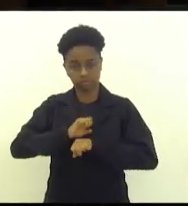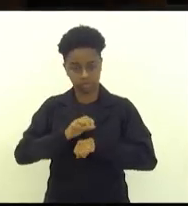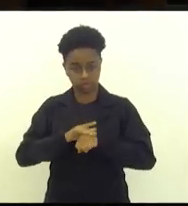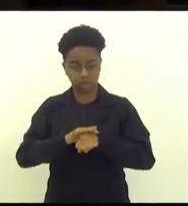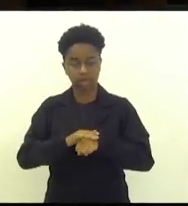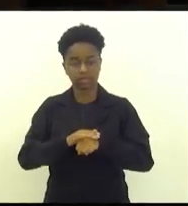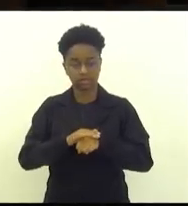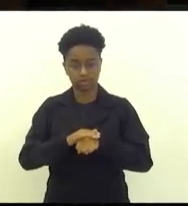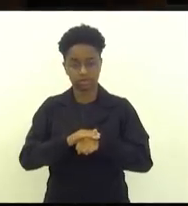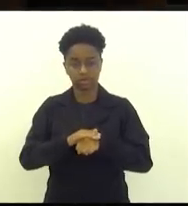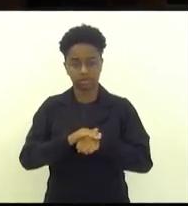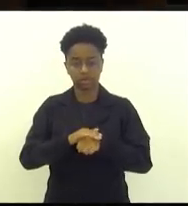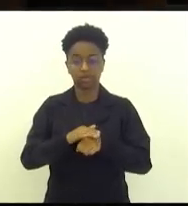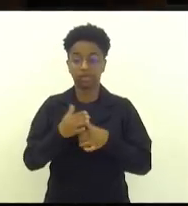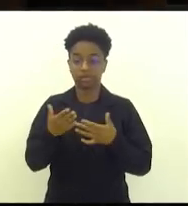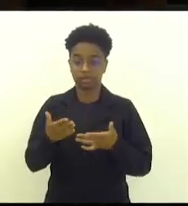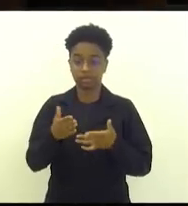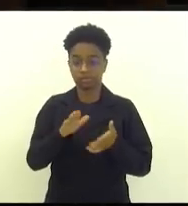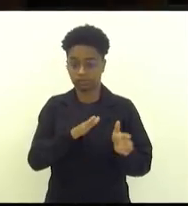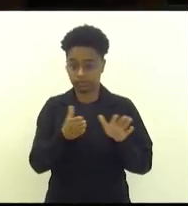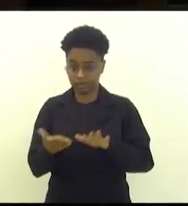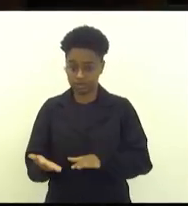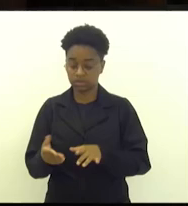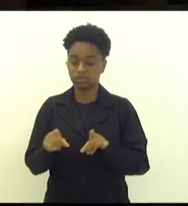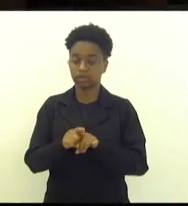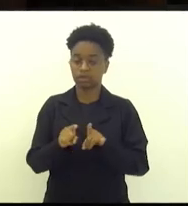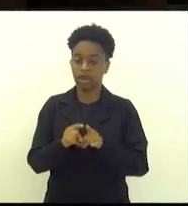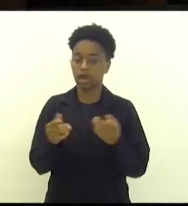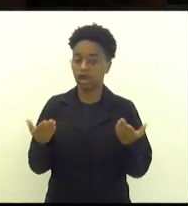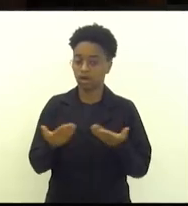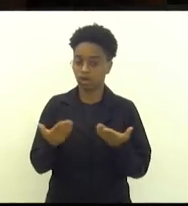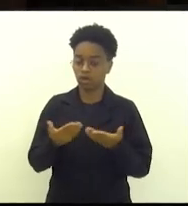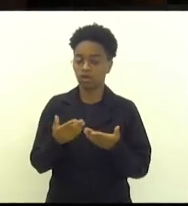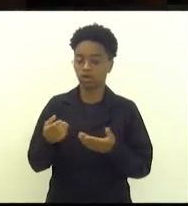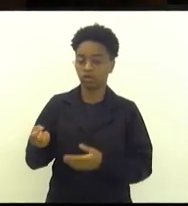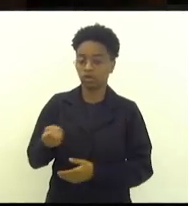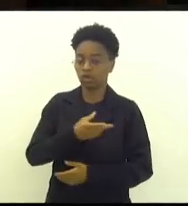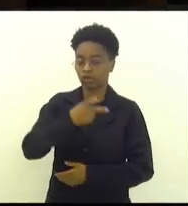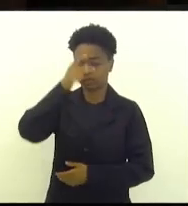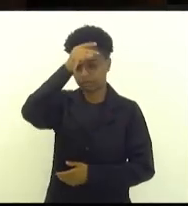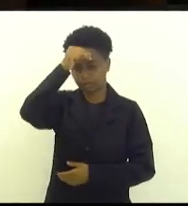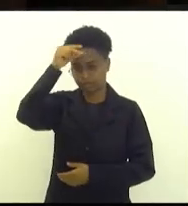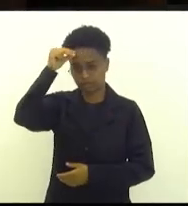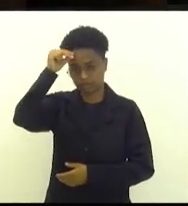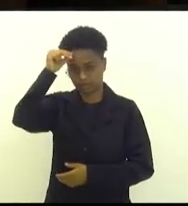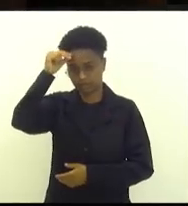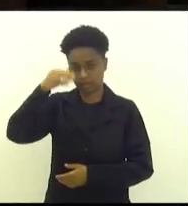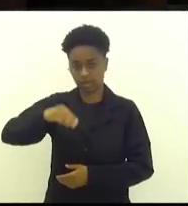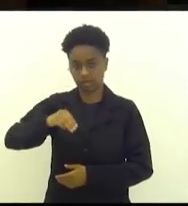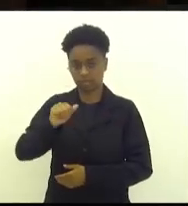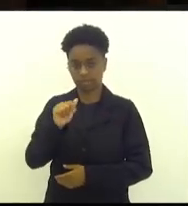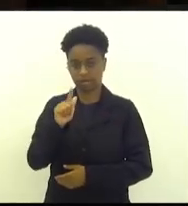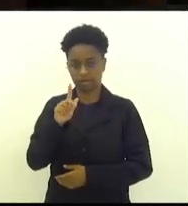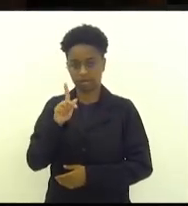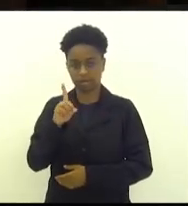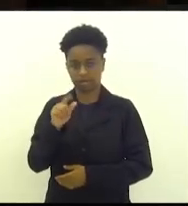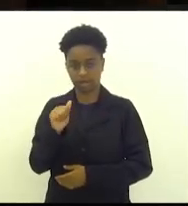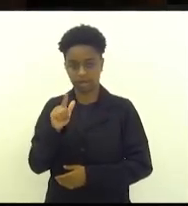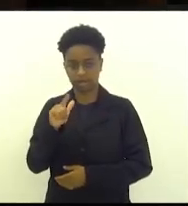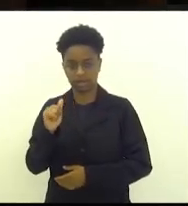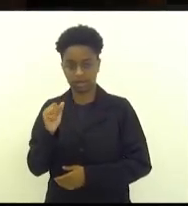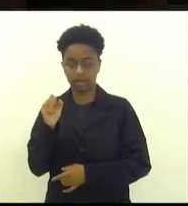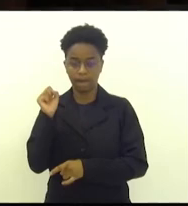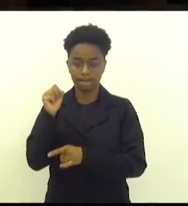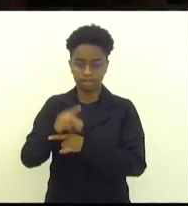e agora, há pouco mais de 30 dias, a vice-prefeita, a atual prefeita Magdala, assume a cidade de Cabo